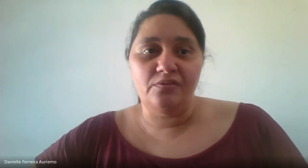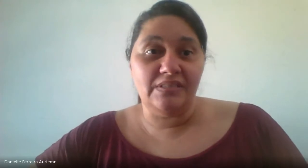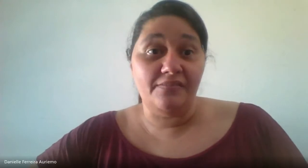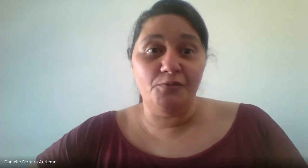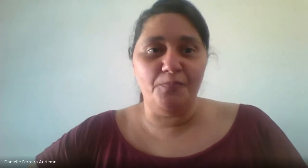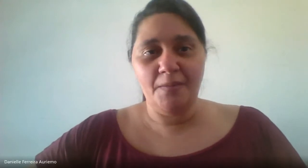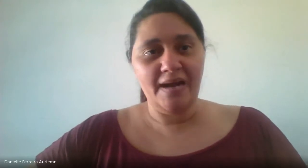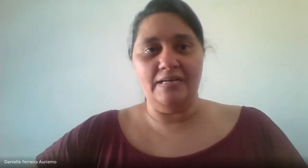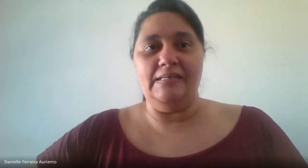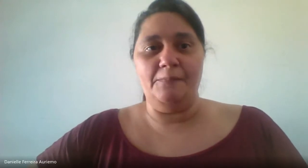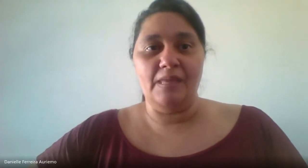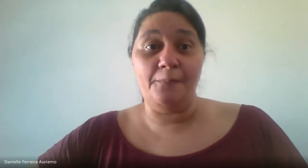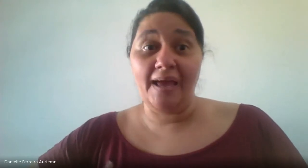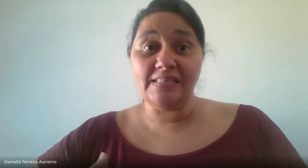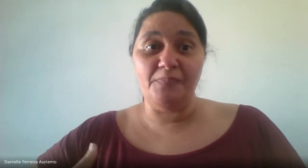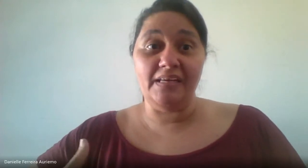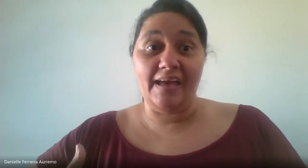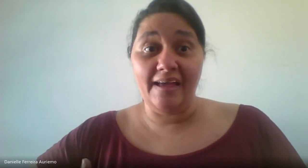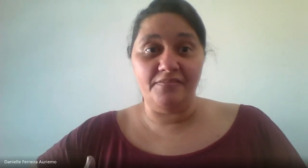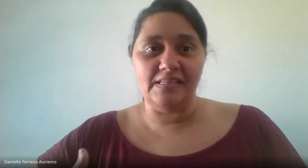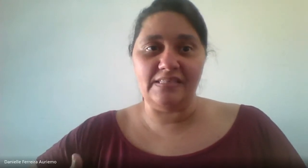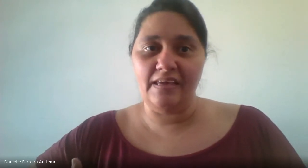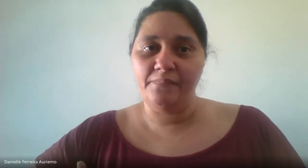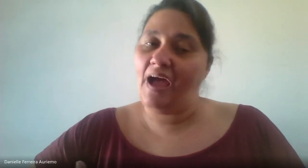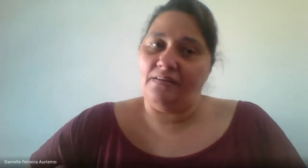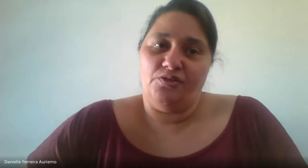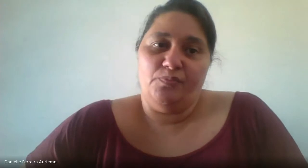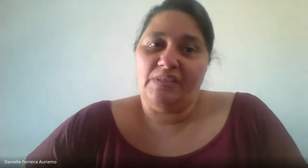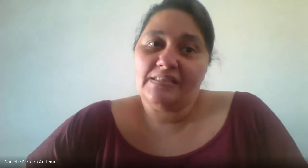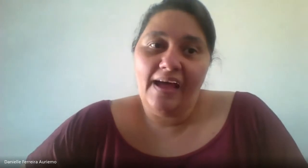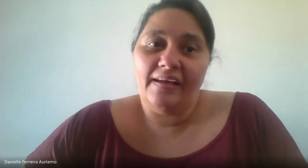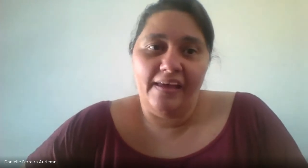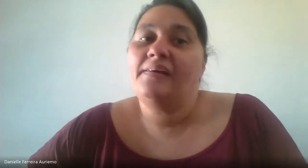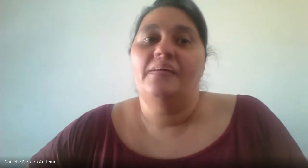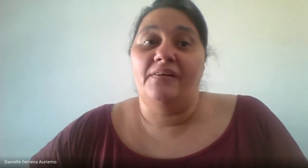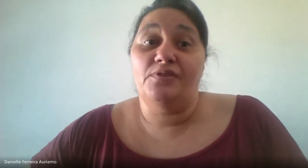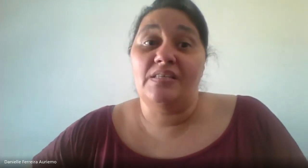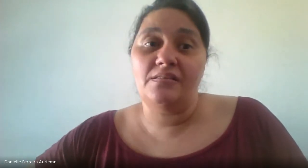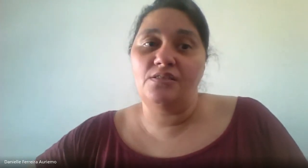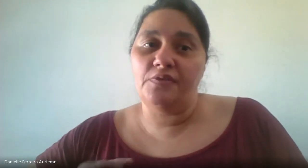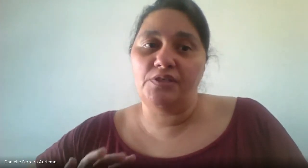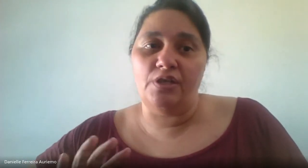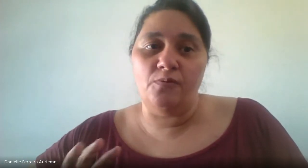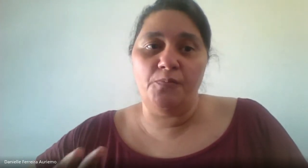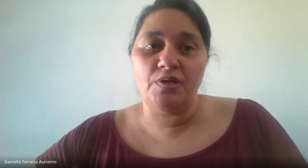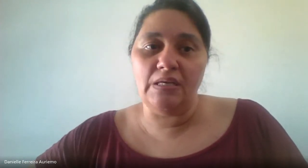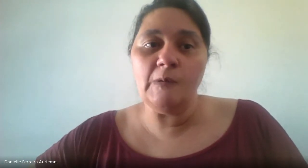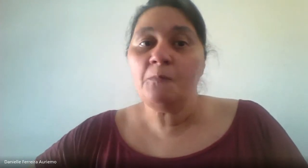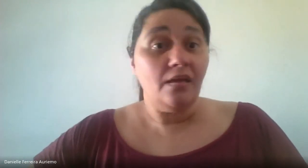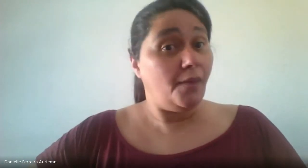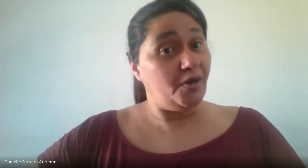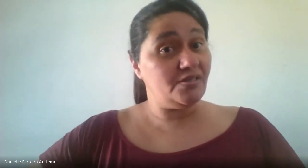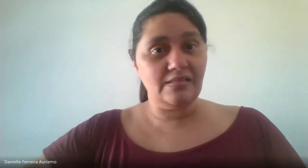vamos propor um desafio bem bacana. E para explicar e fazer, ah, nós vamos testar, né? Para vocês se divertirem um